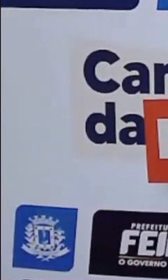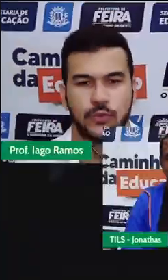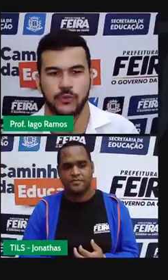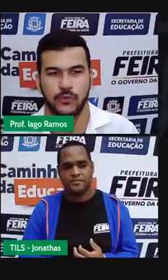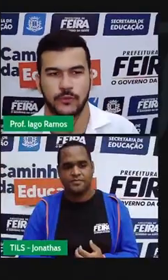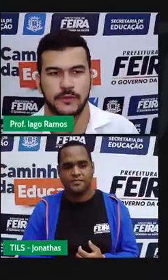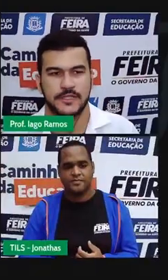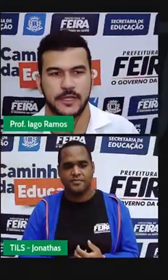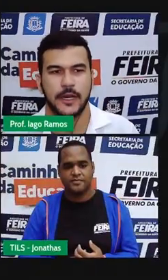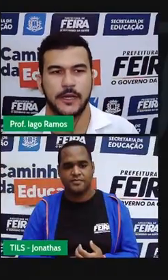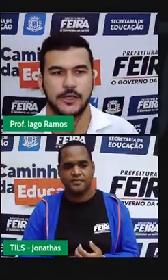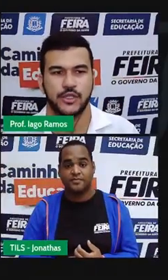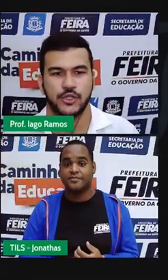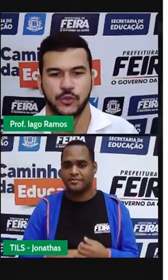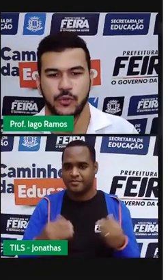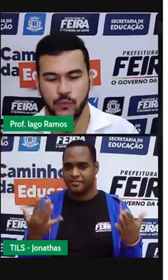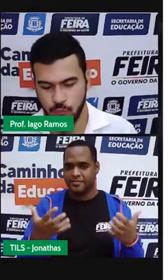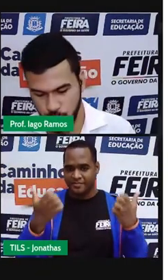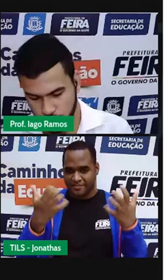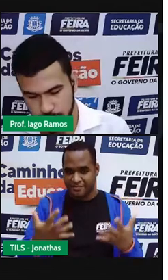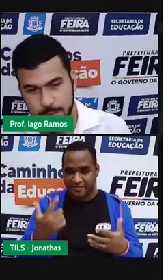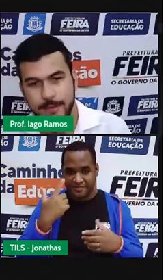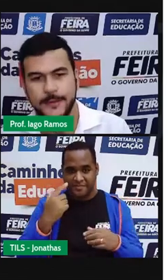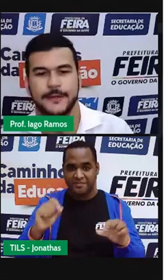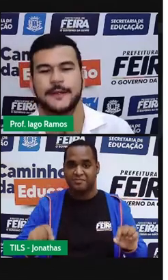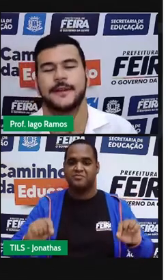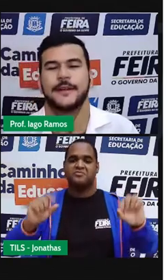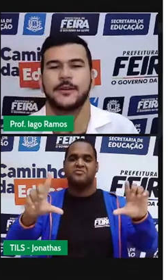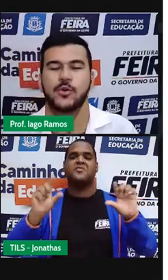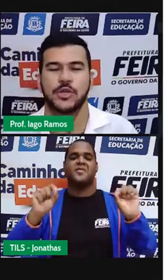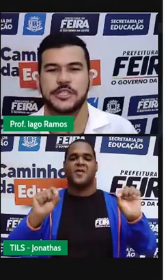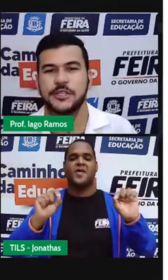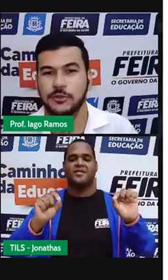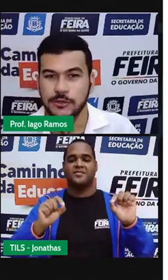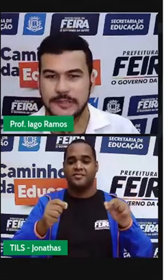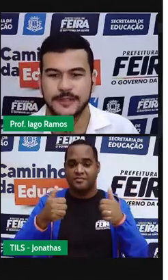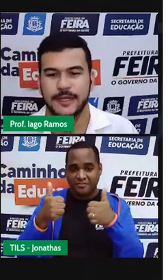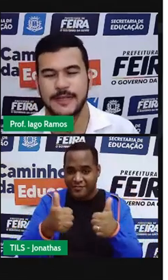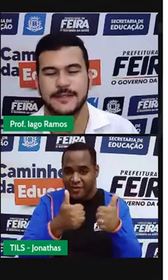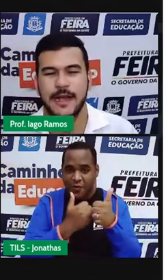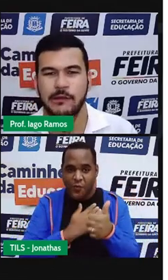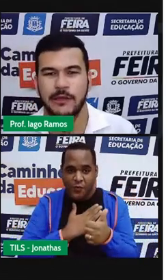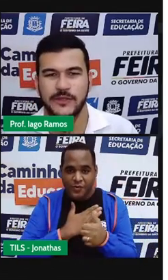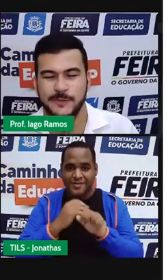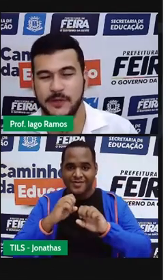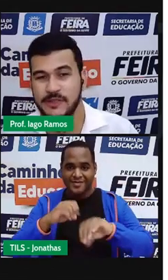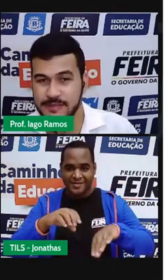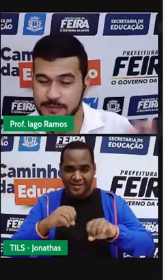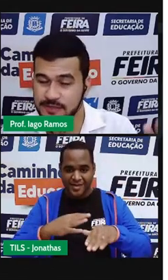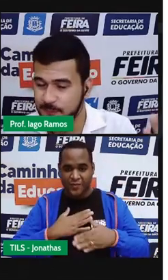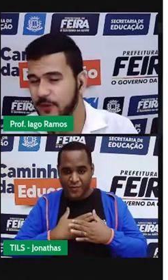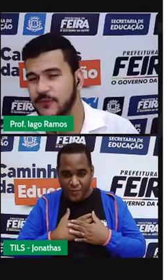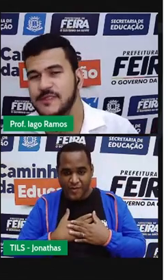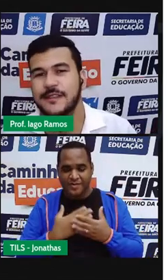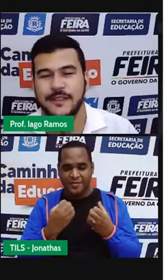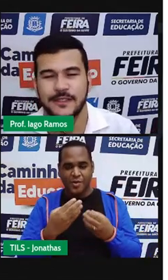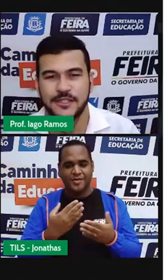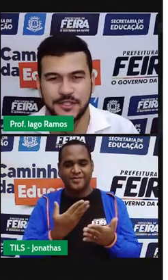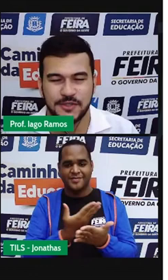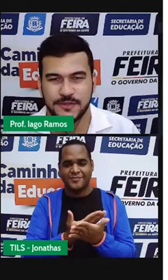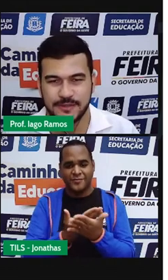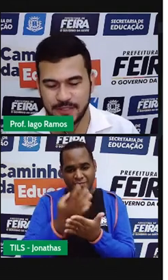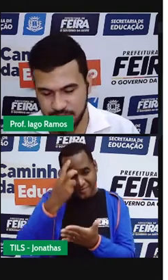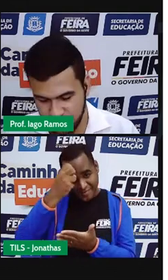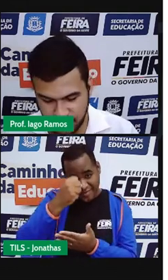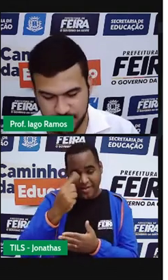Pronto. Vai chegar aí. Show. Né? Curtiu essa aula? Eu espero que sim. Espero que você tenha